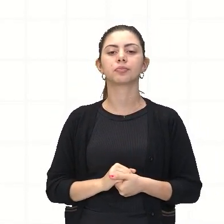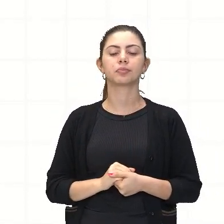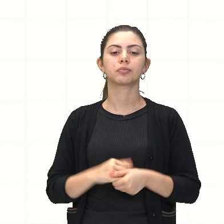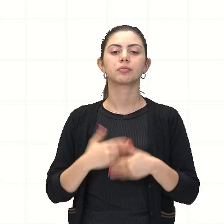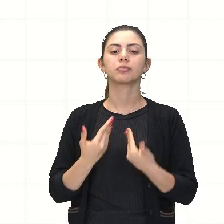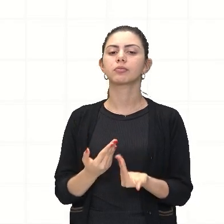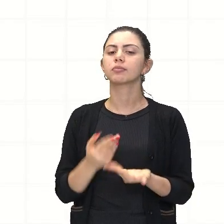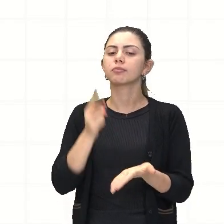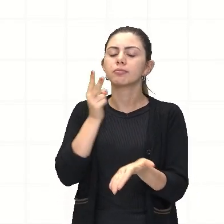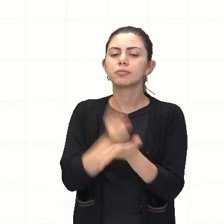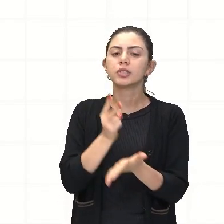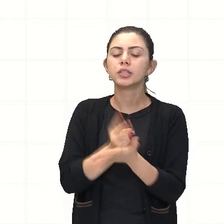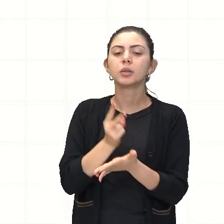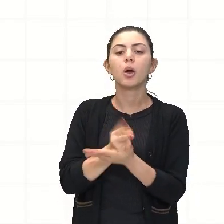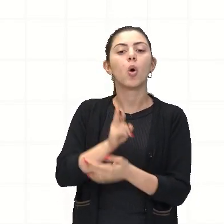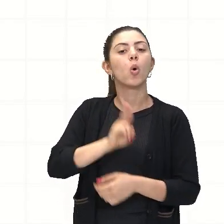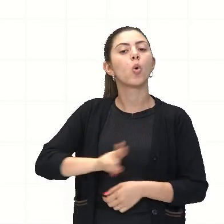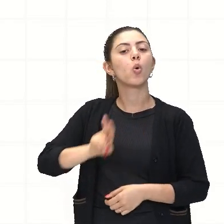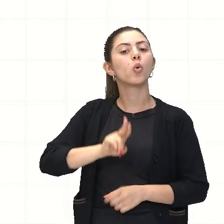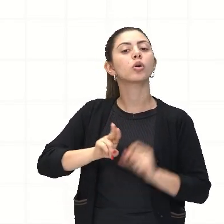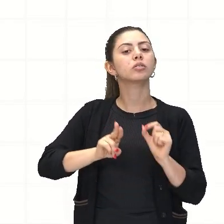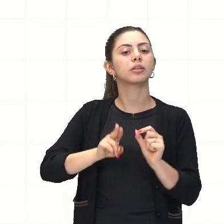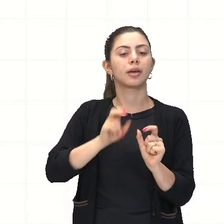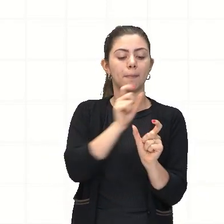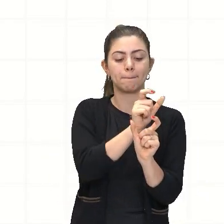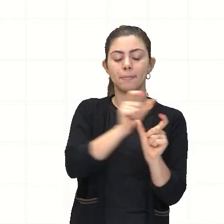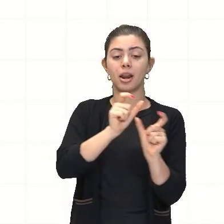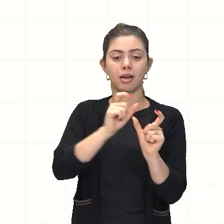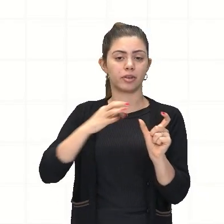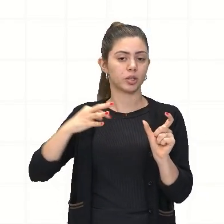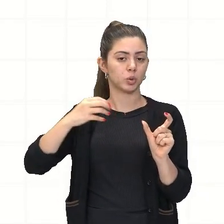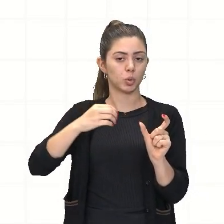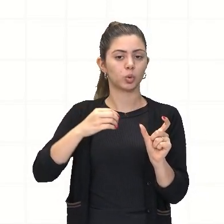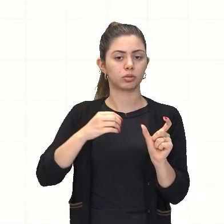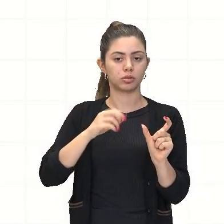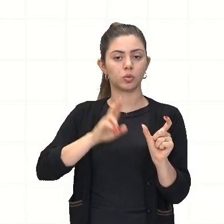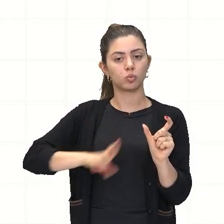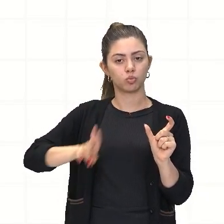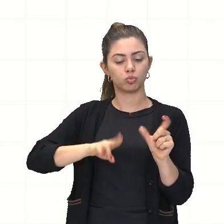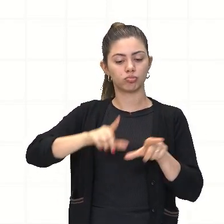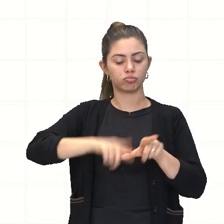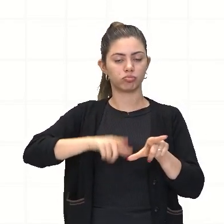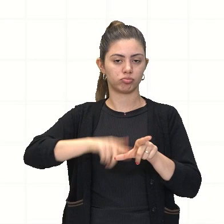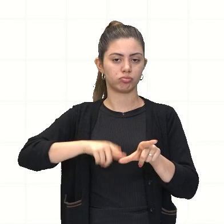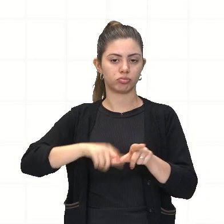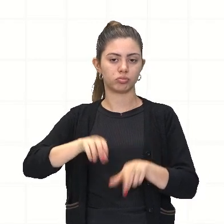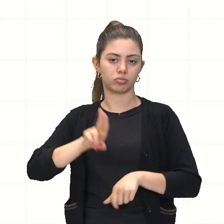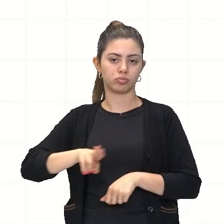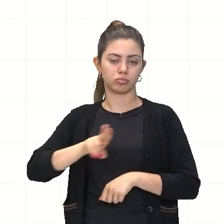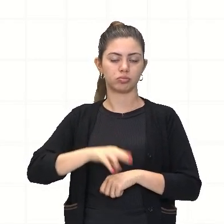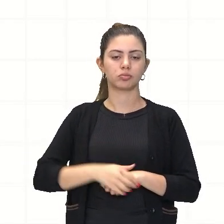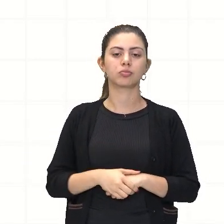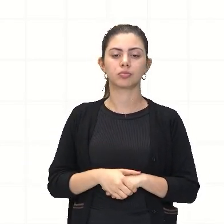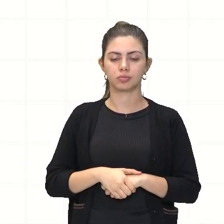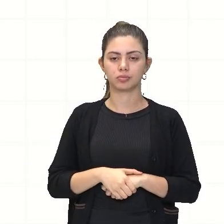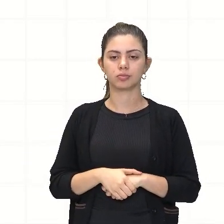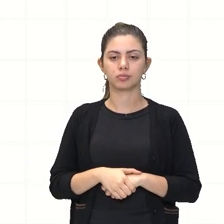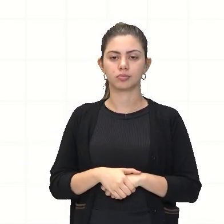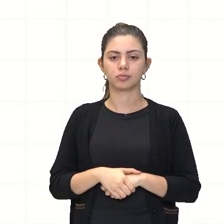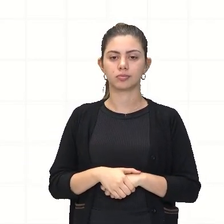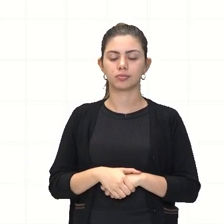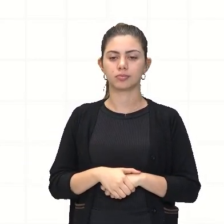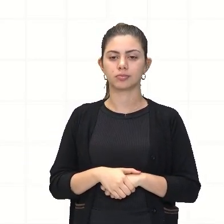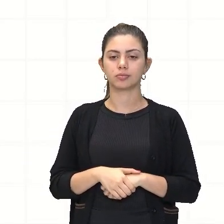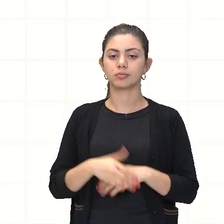sempre é utilizando todas as letras, certo? Eu tenho que utilizar todas as letras,